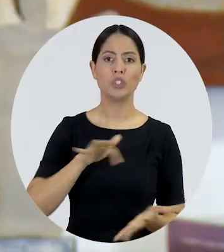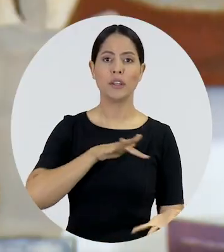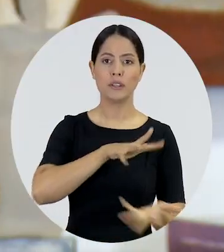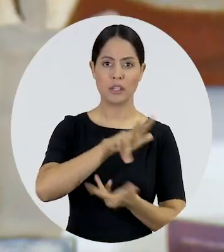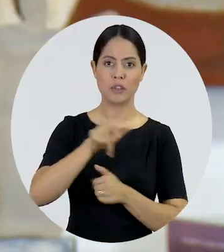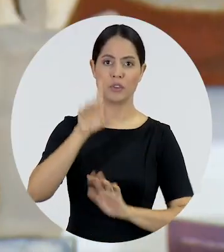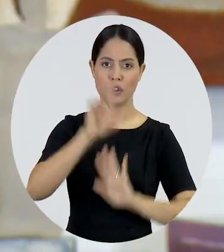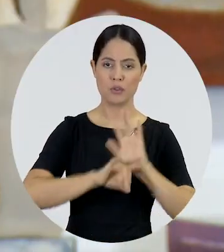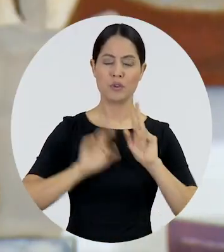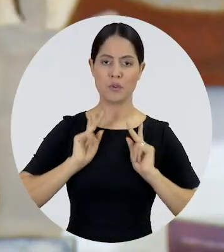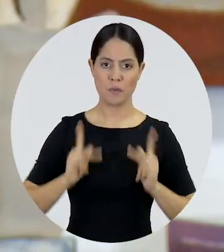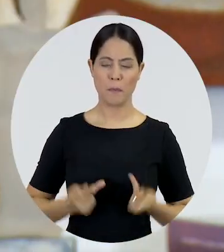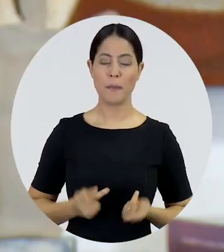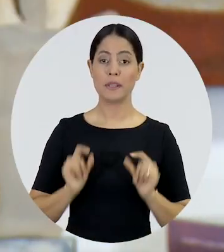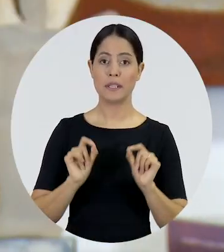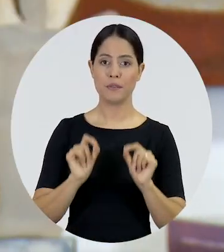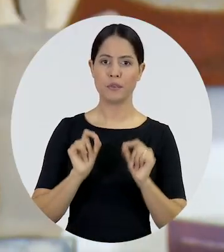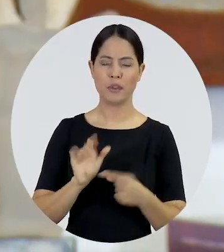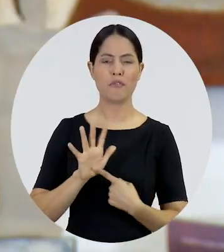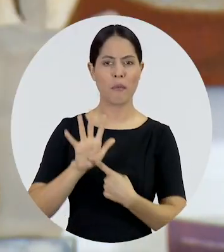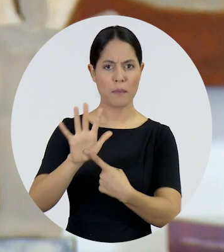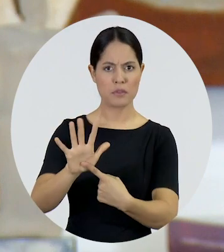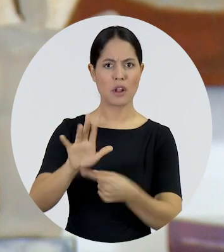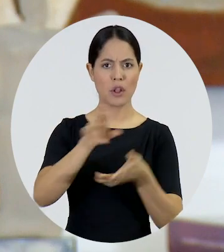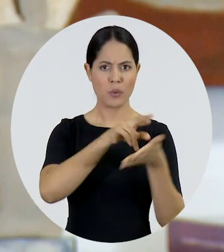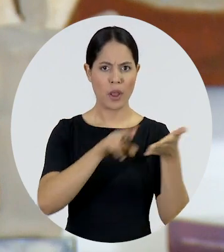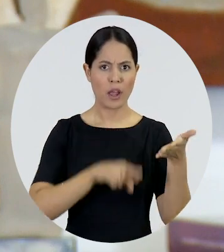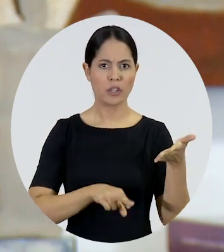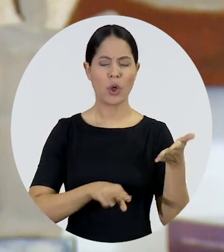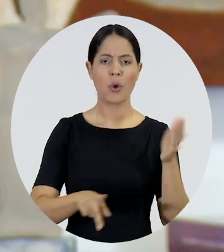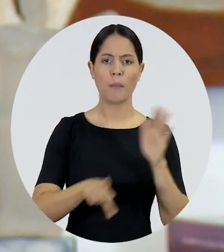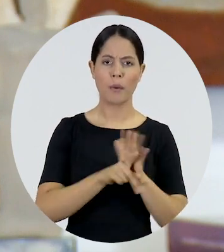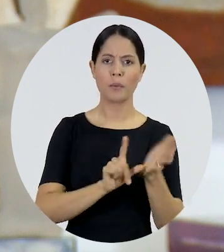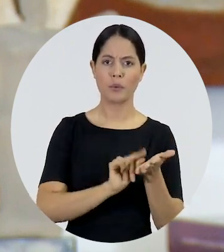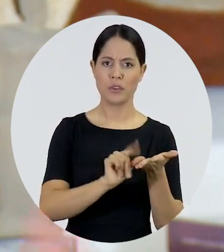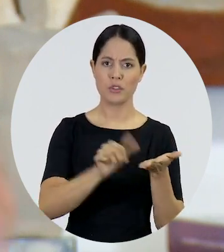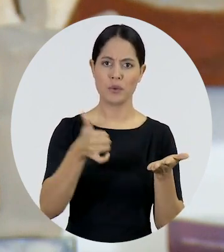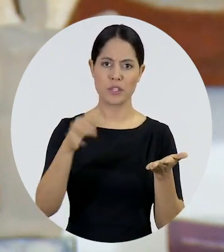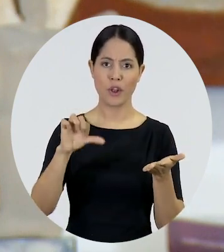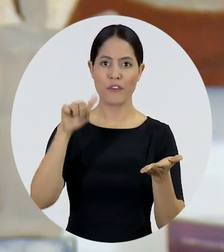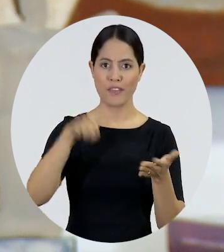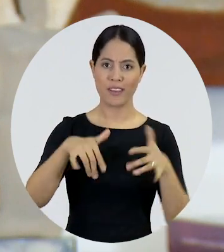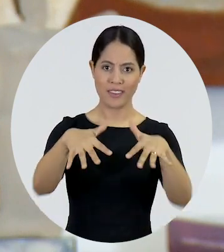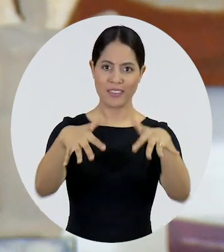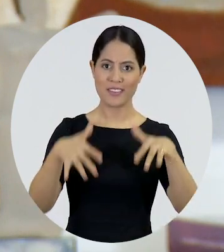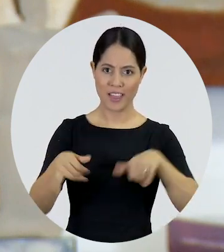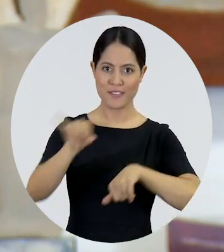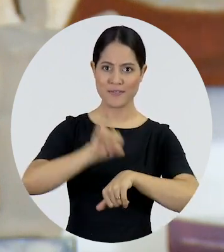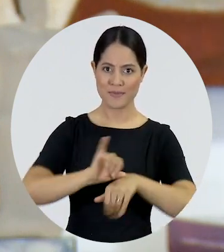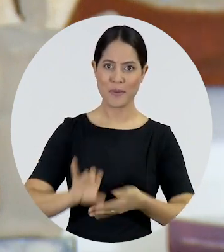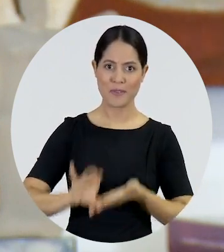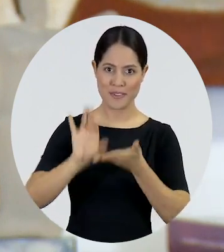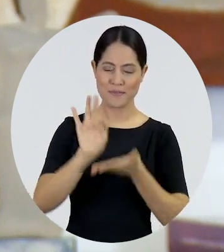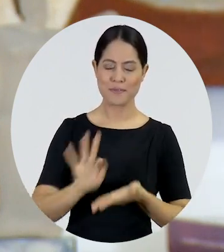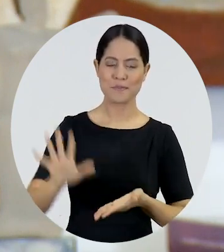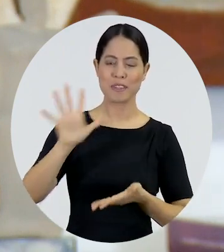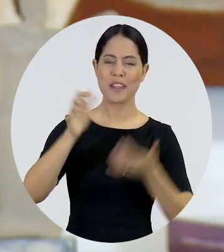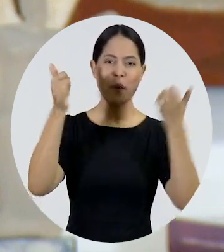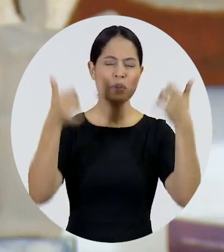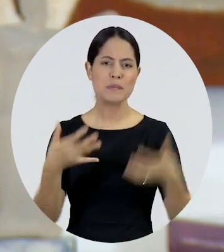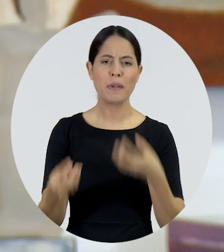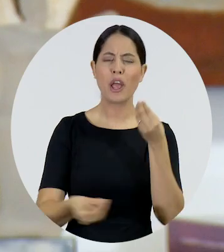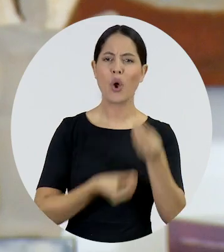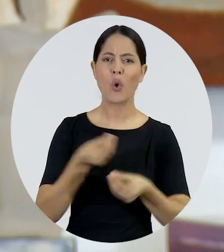Internacional dos Direitos Humanos, foi apresentado o resultado de um relatório da ONG Artigo 19, aqui na sede do Conselho Federal.